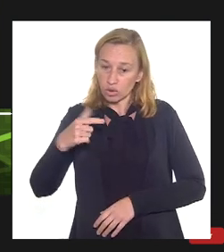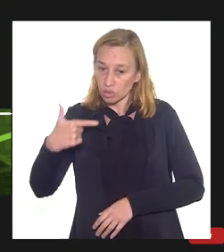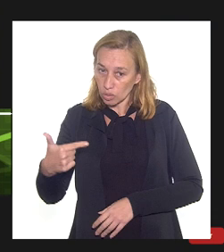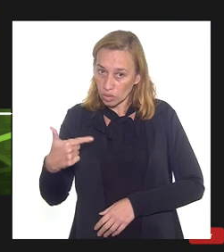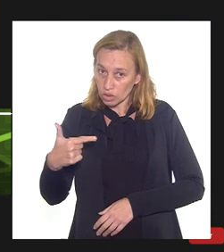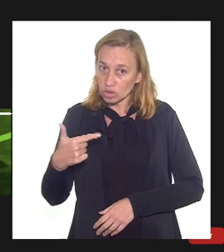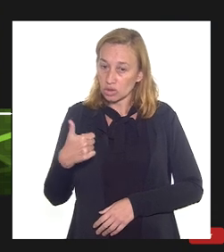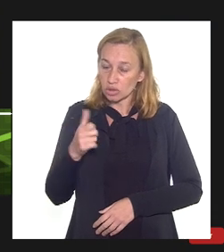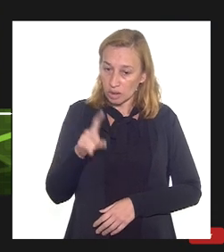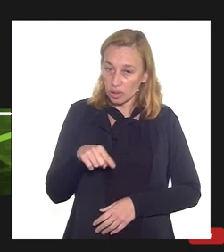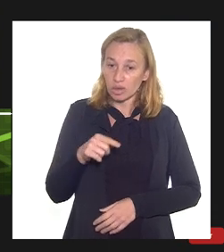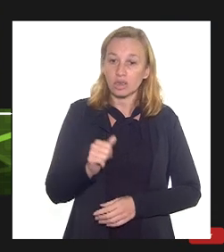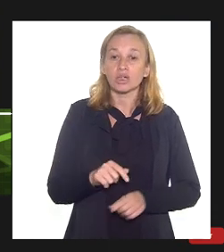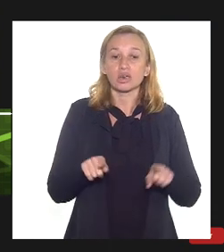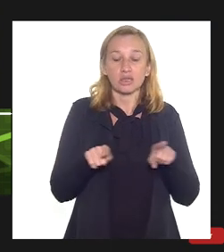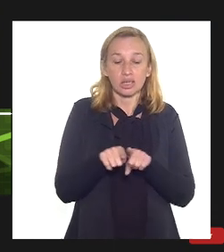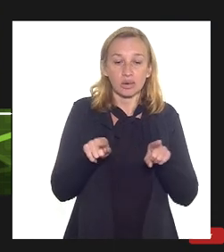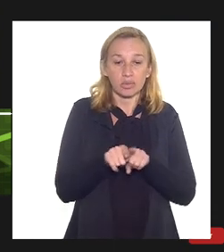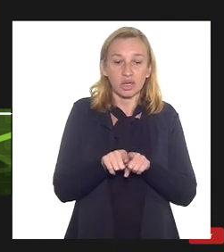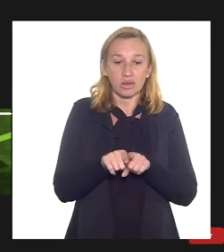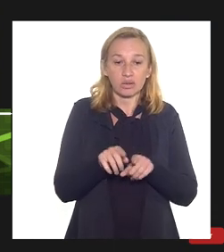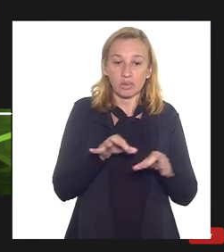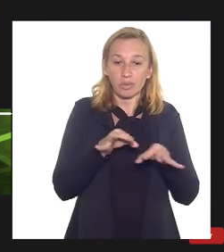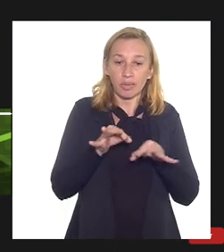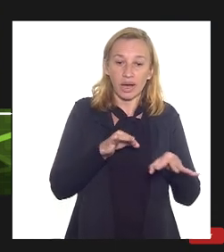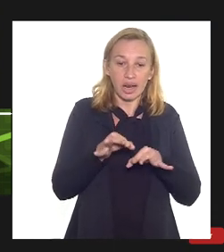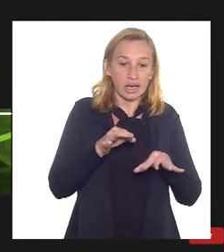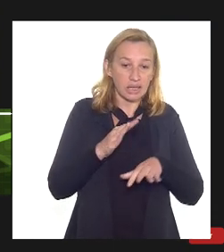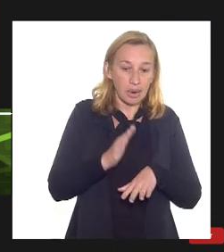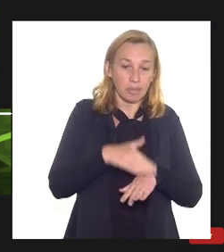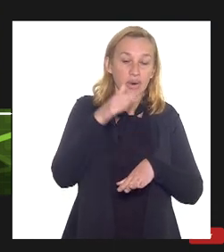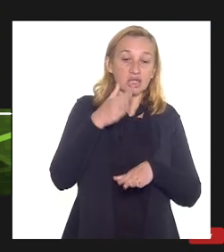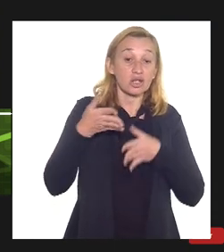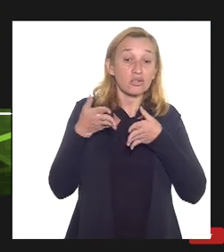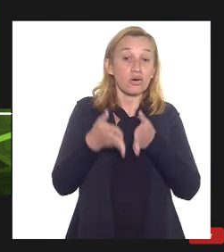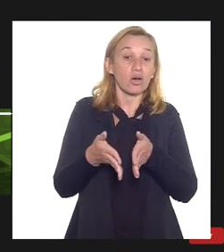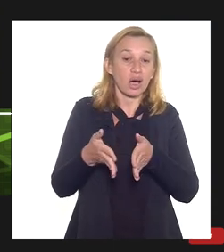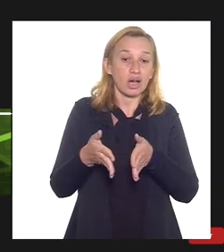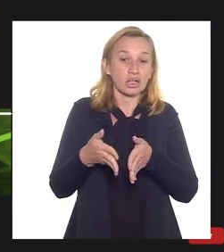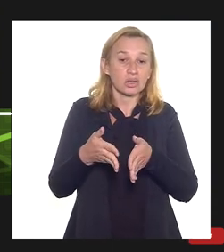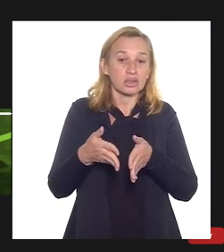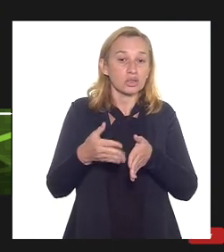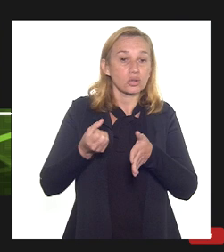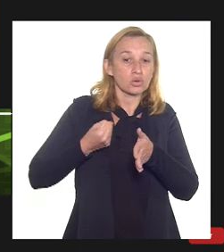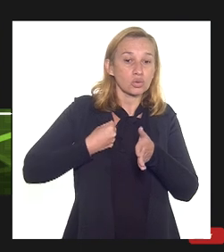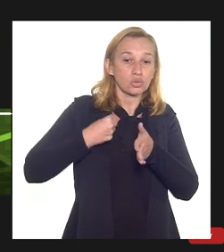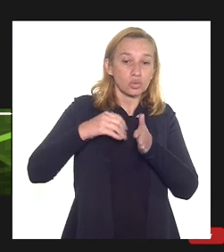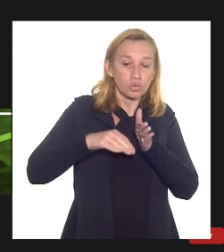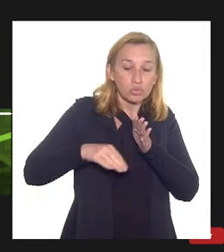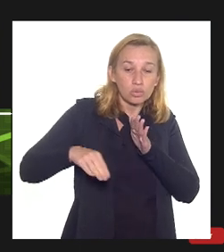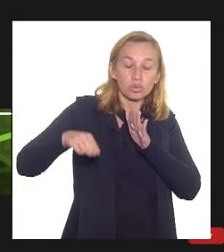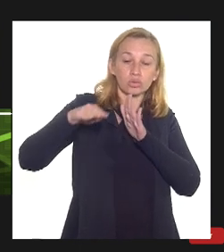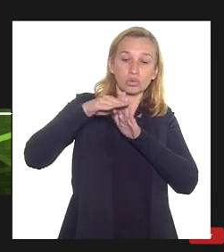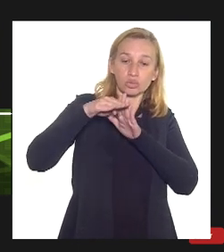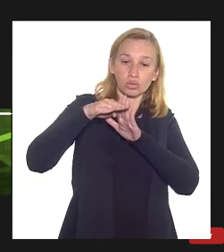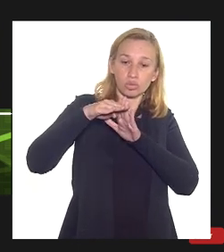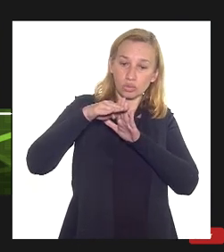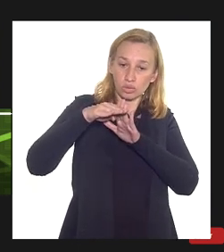no gás e quando ele é feito além disso ela está focalizada muito em aumentar o valor do ativo